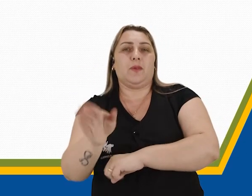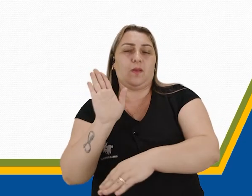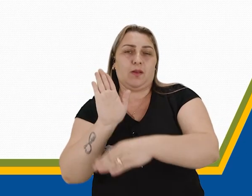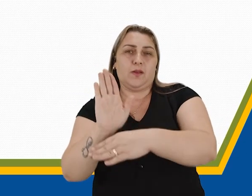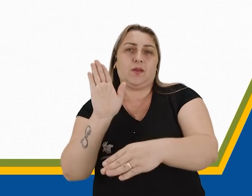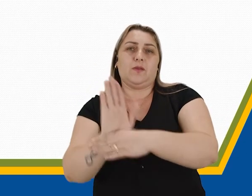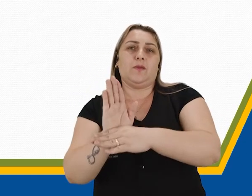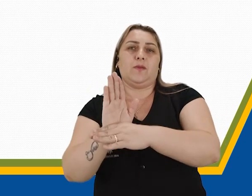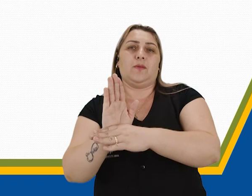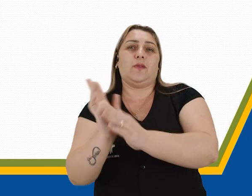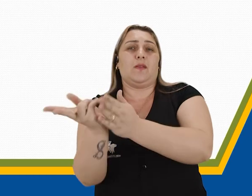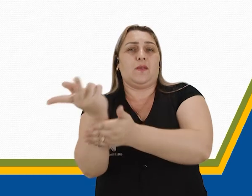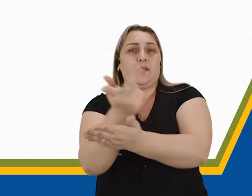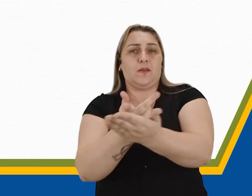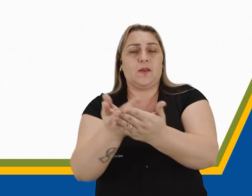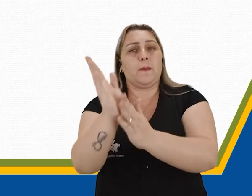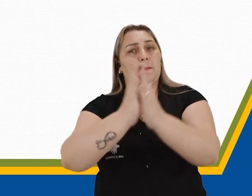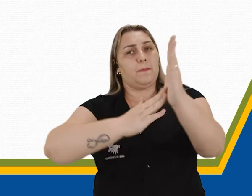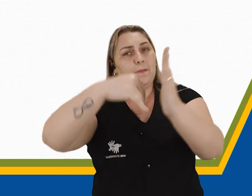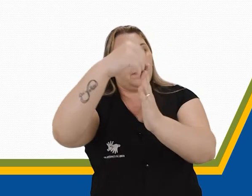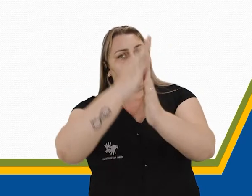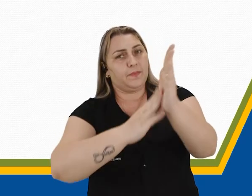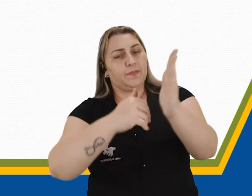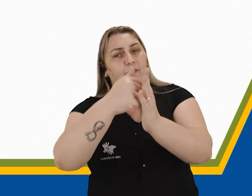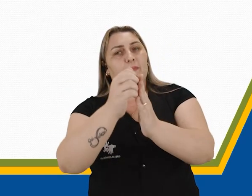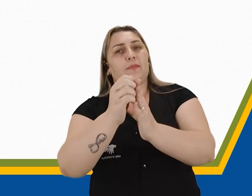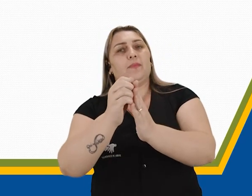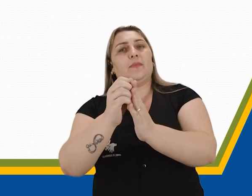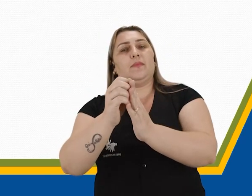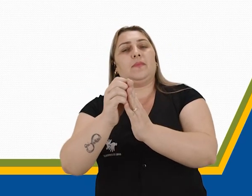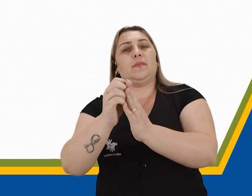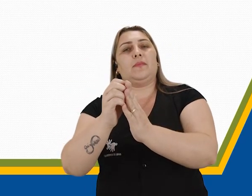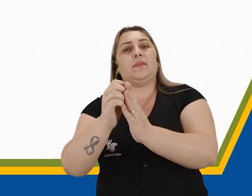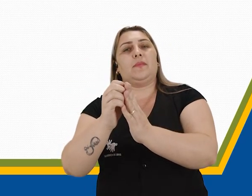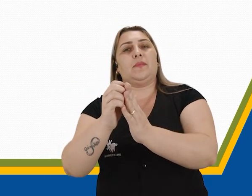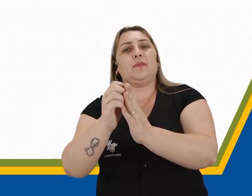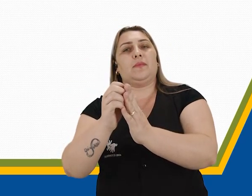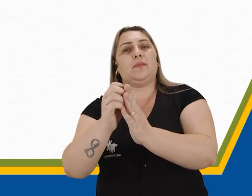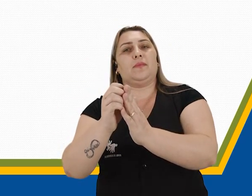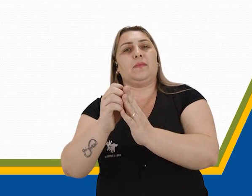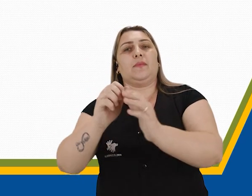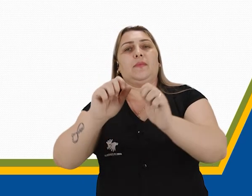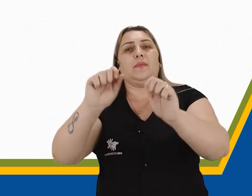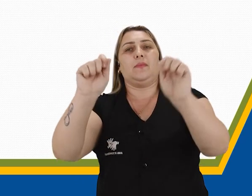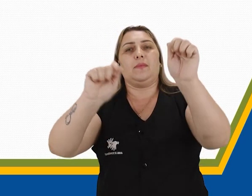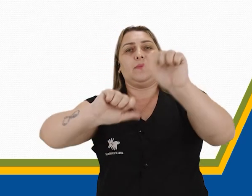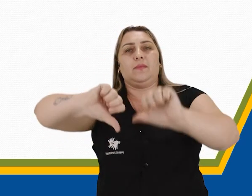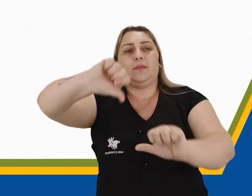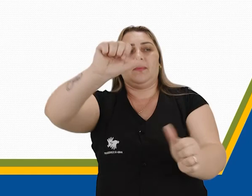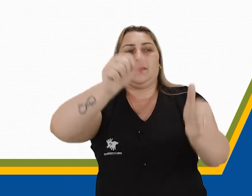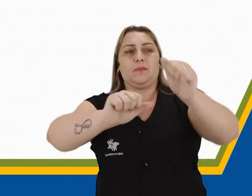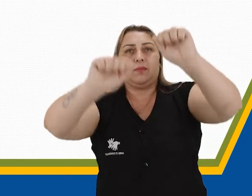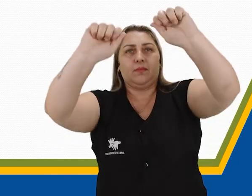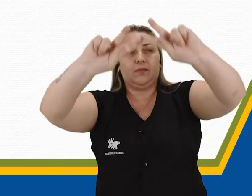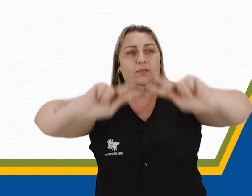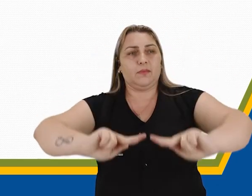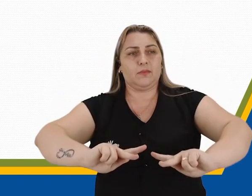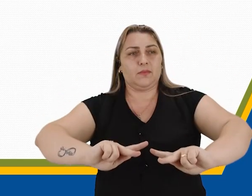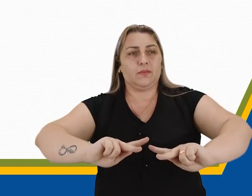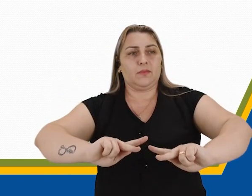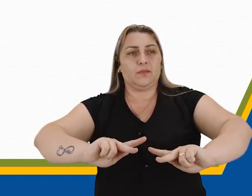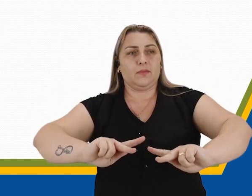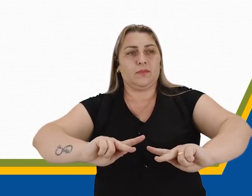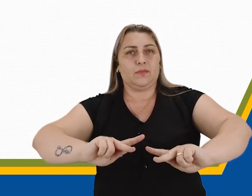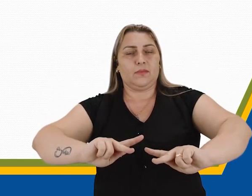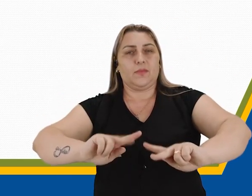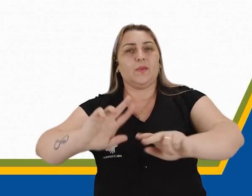artístico, sejam pinturas, grafismos obtidos pela gravação nas pedras, petroglifos,